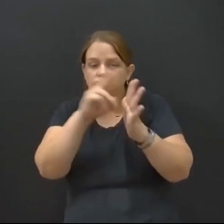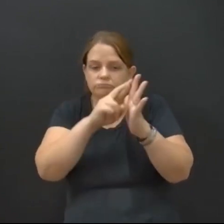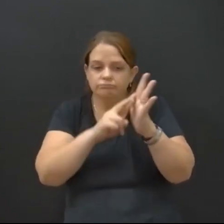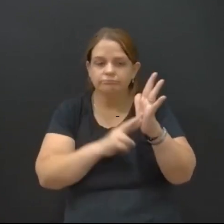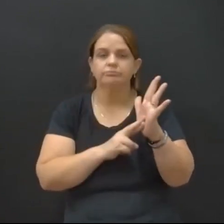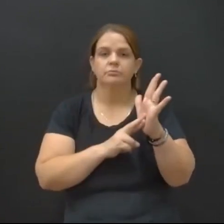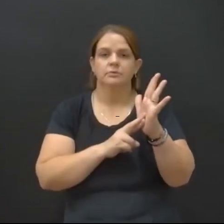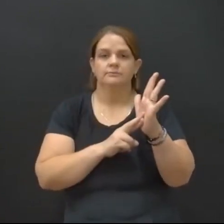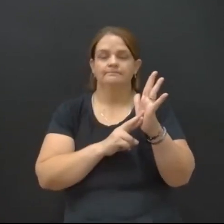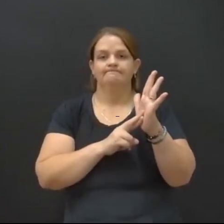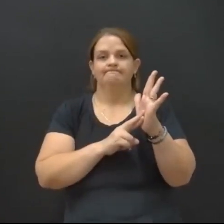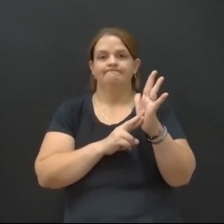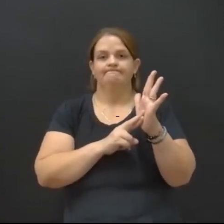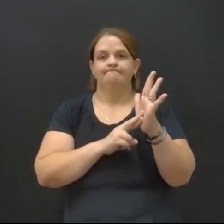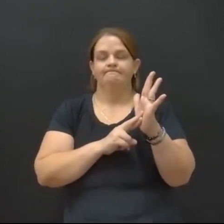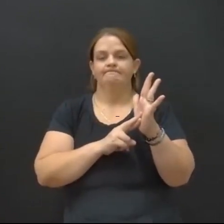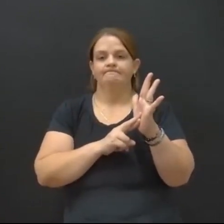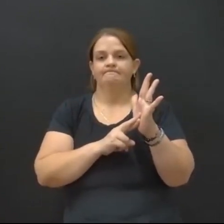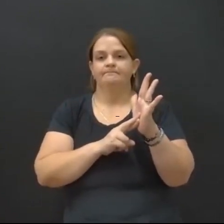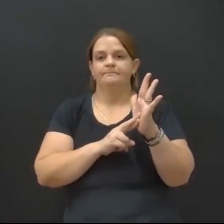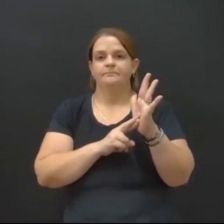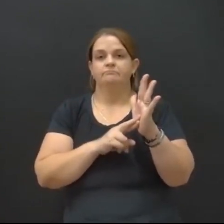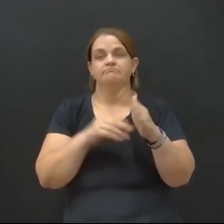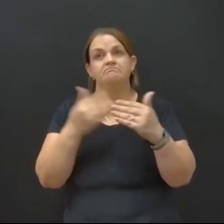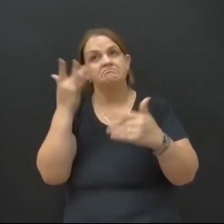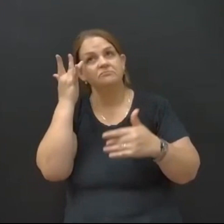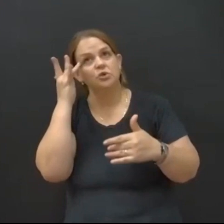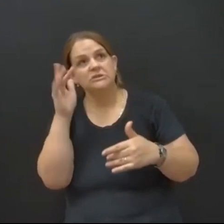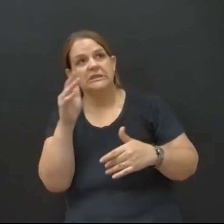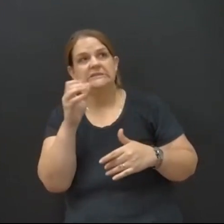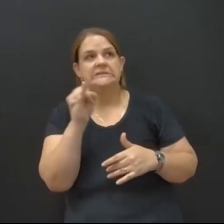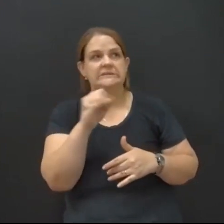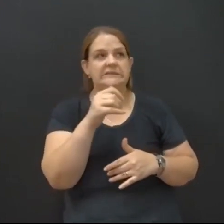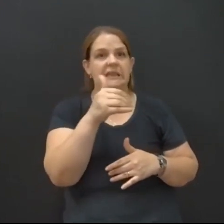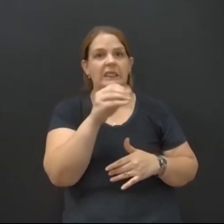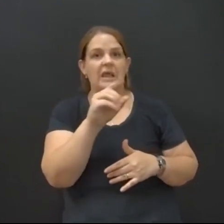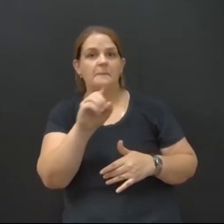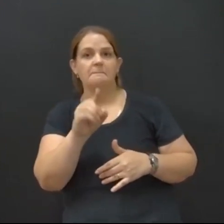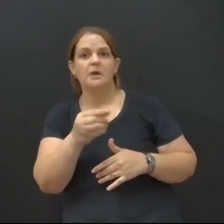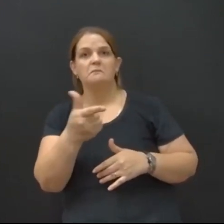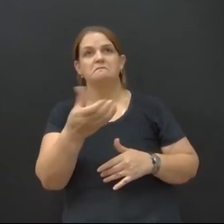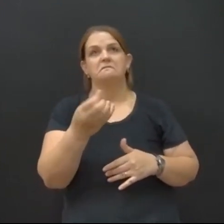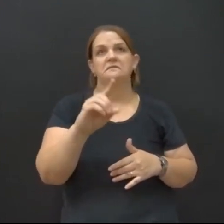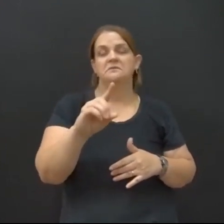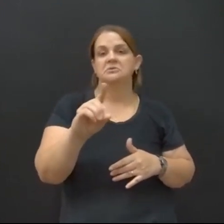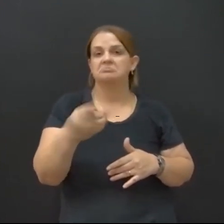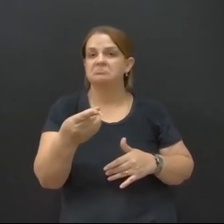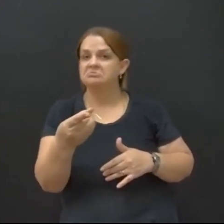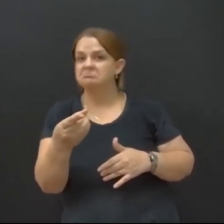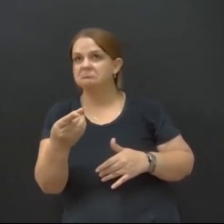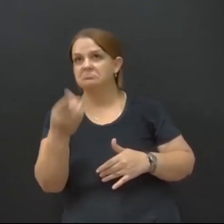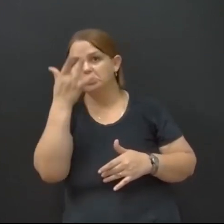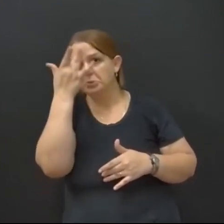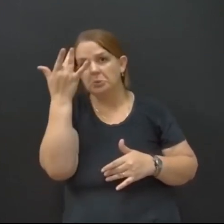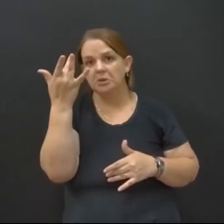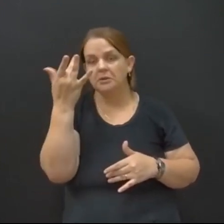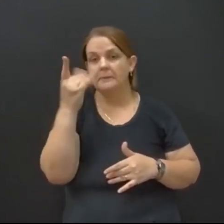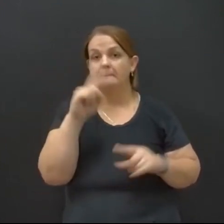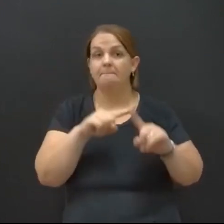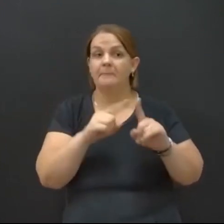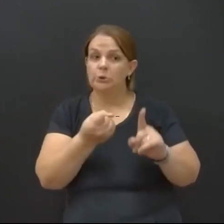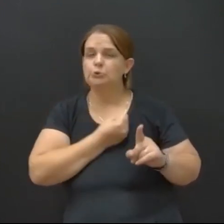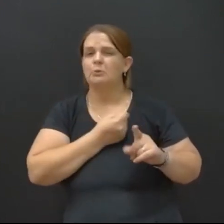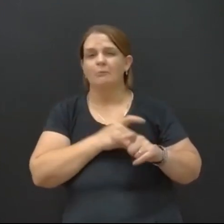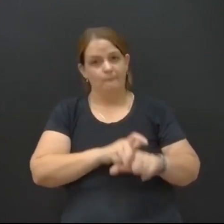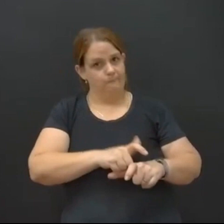Então, eu não sei se atinge 10 mil, 20 mil, eu não sei, mas o número